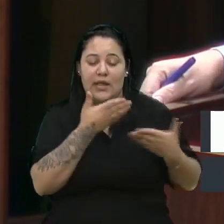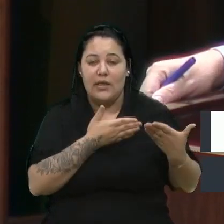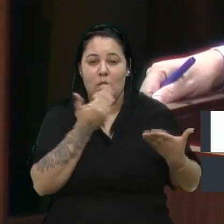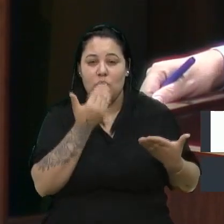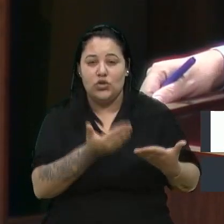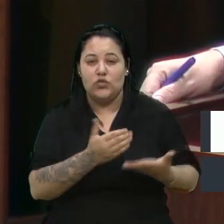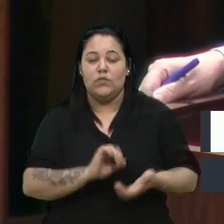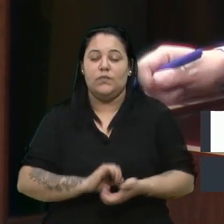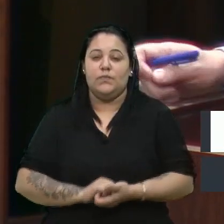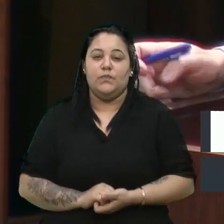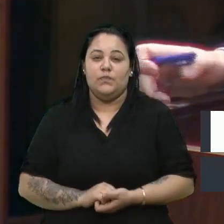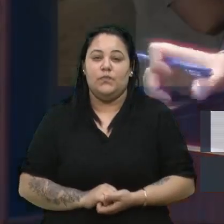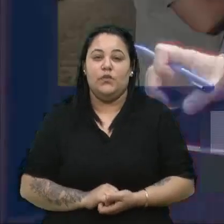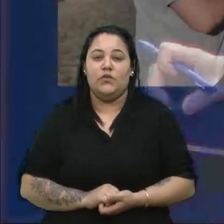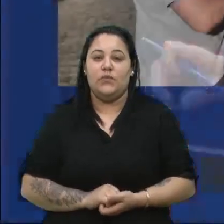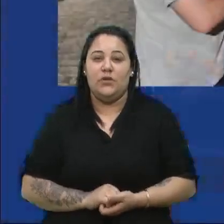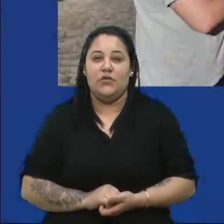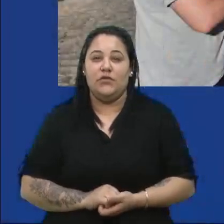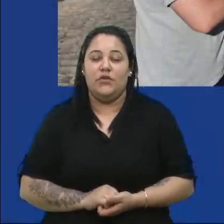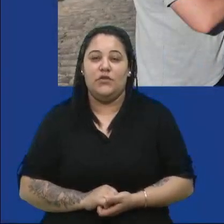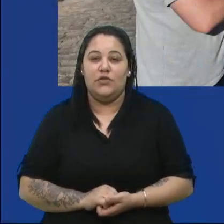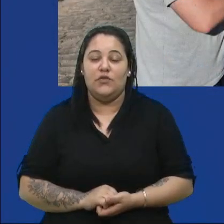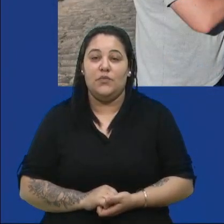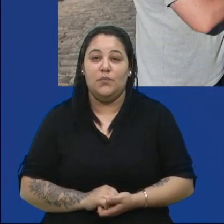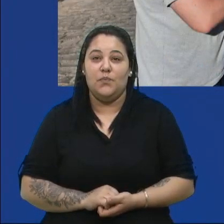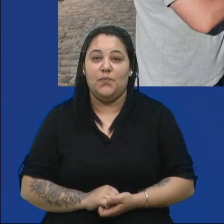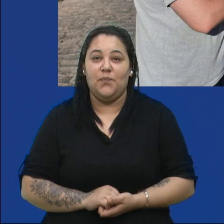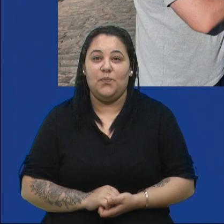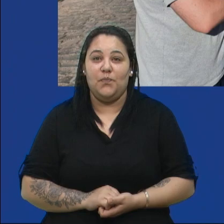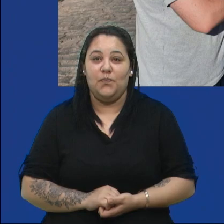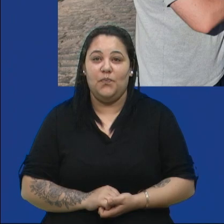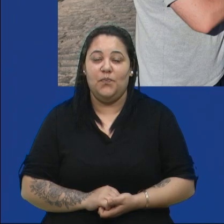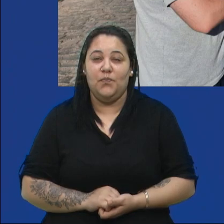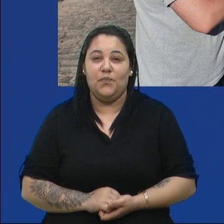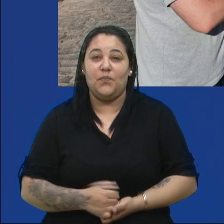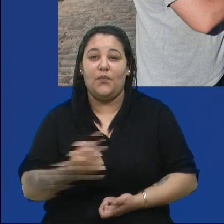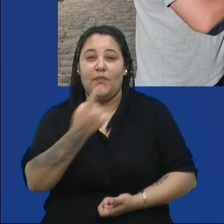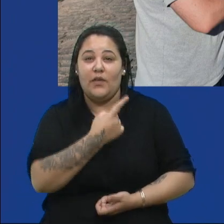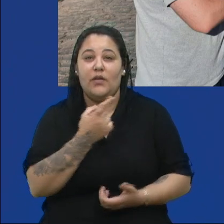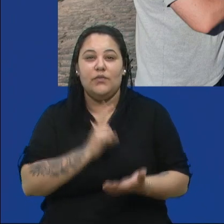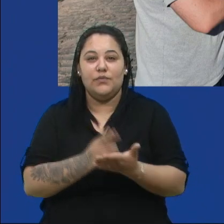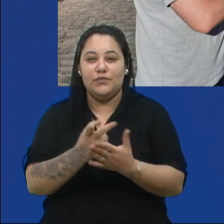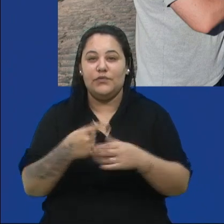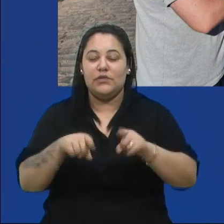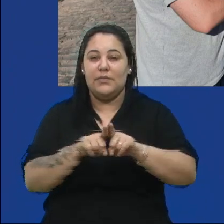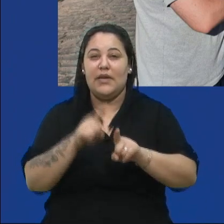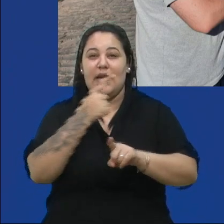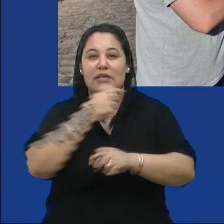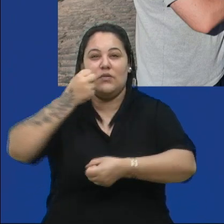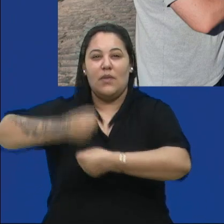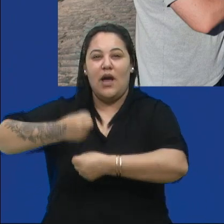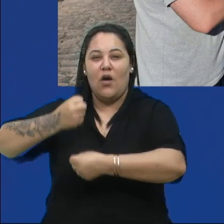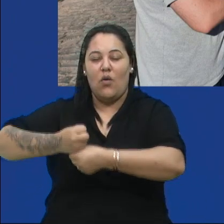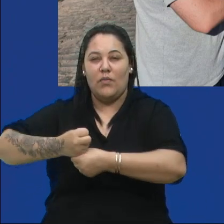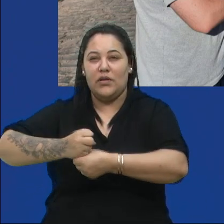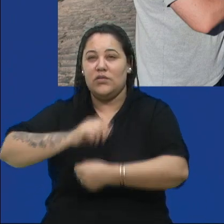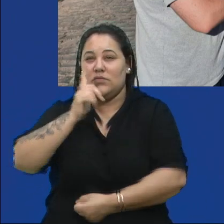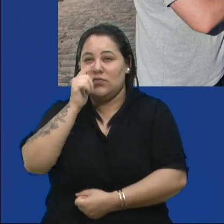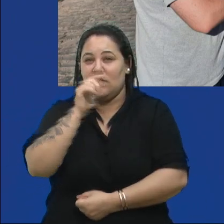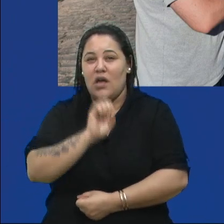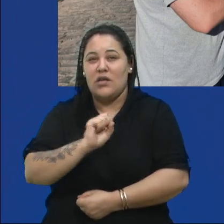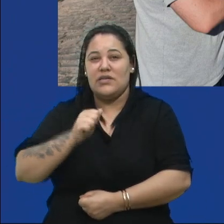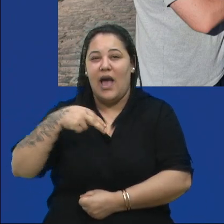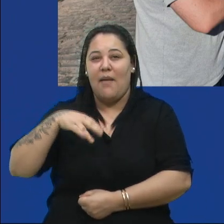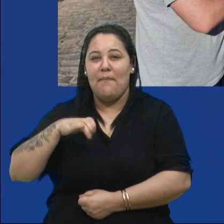para a TV passar. Aqui, continuando, aqui no bairro Exposição e Panassolo, esta é uma obra do Samai, que ela